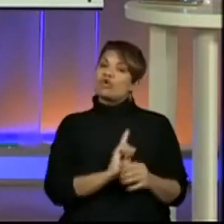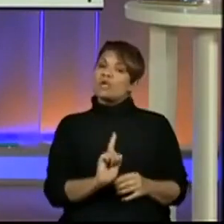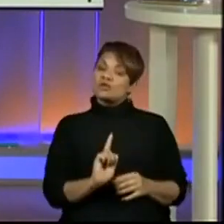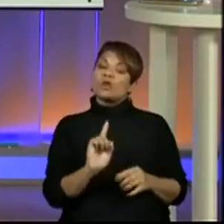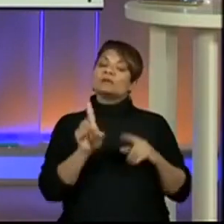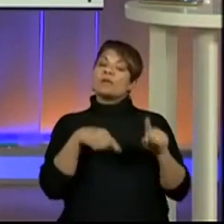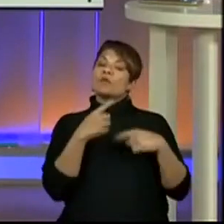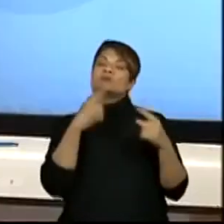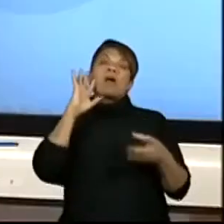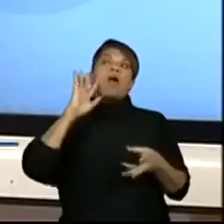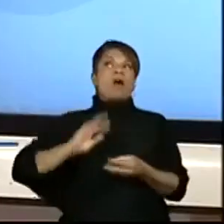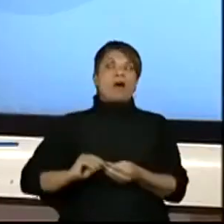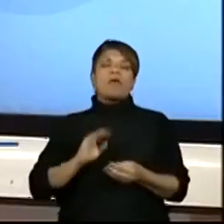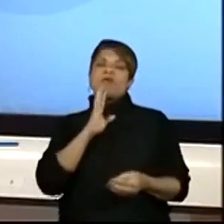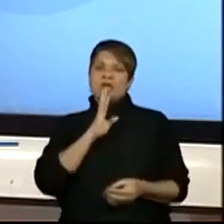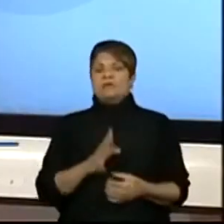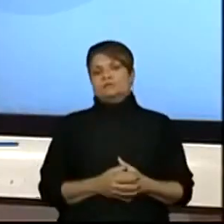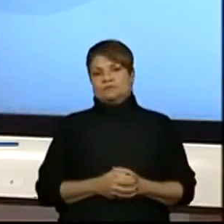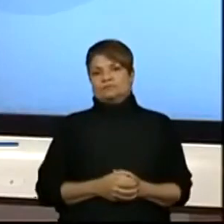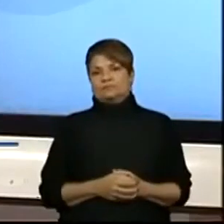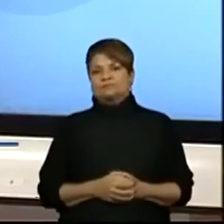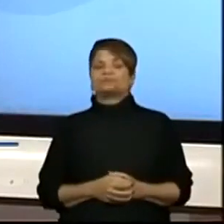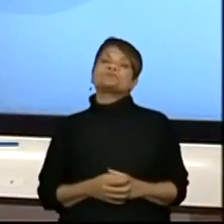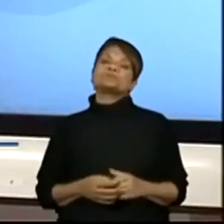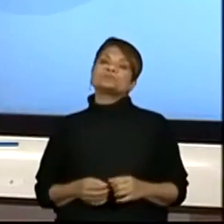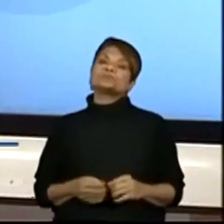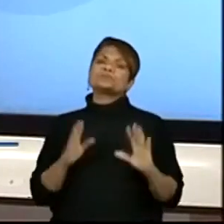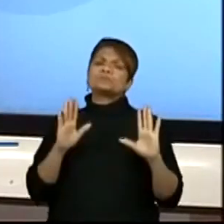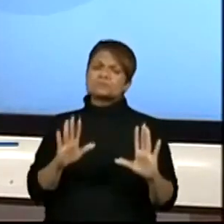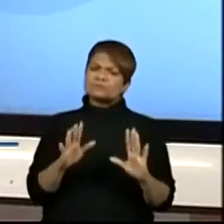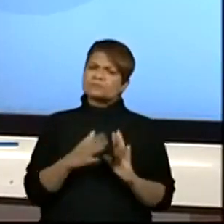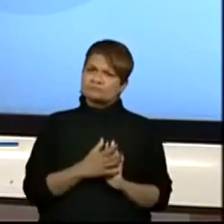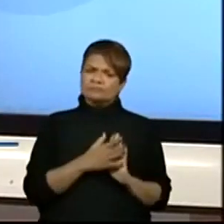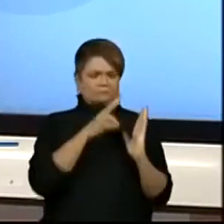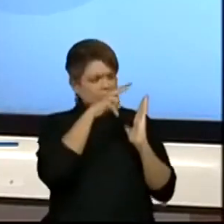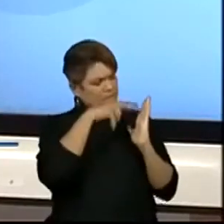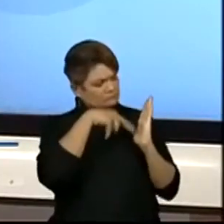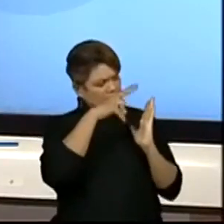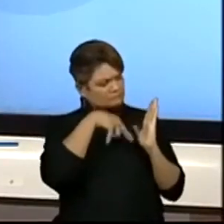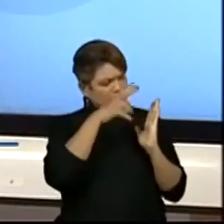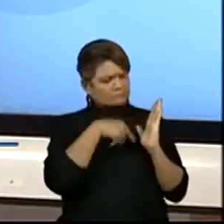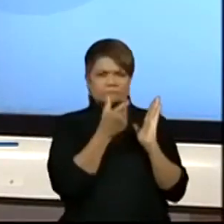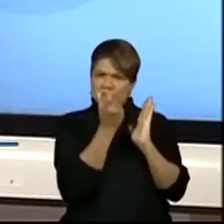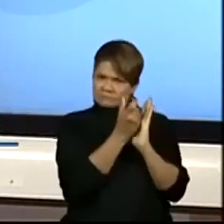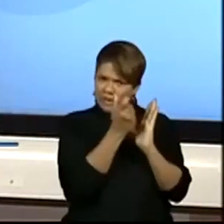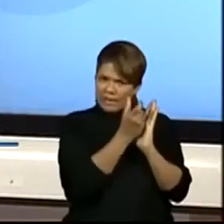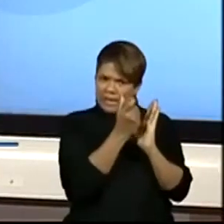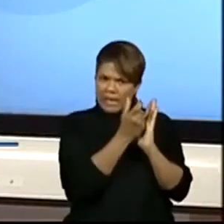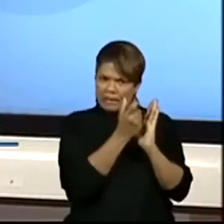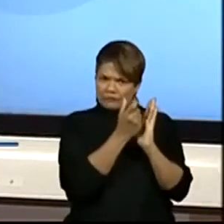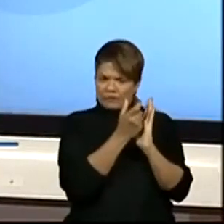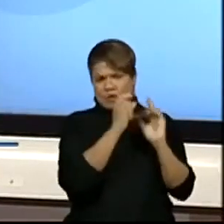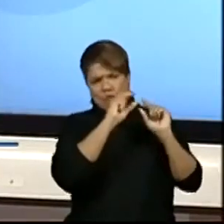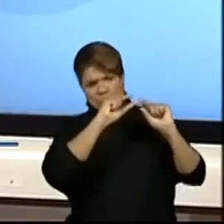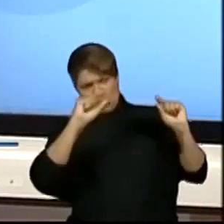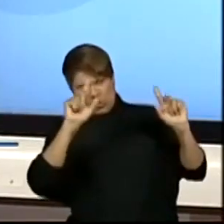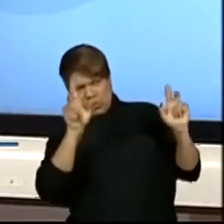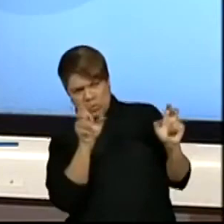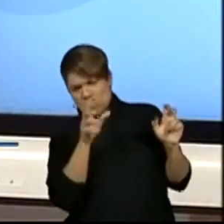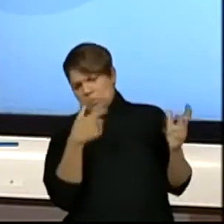Ótimo. Continuando. Para entendermos o sentido daquela palavra ou expressão,